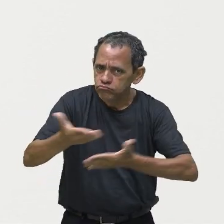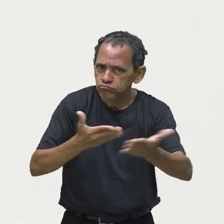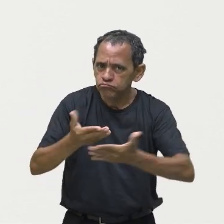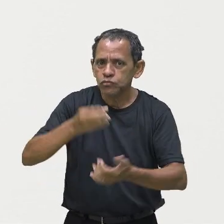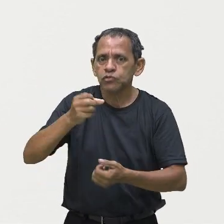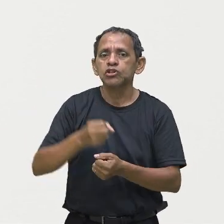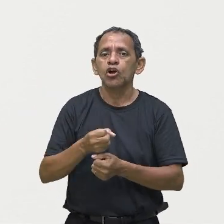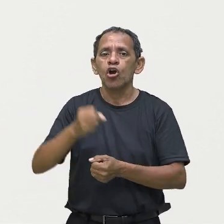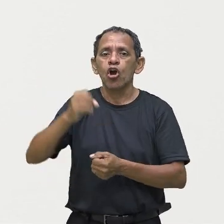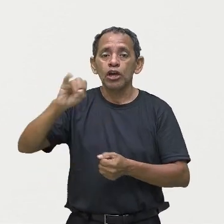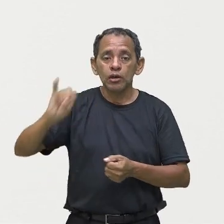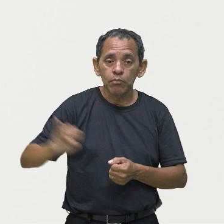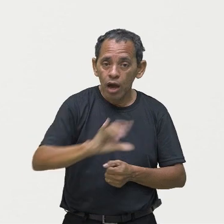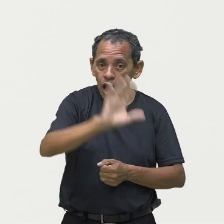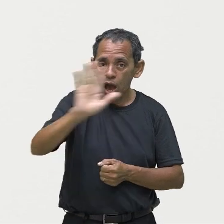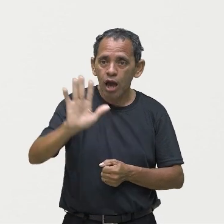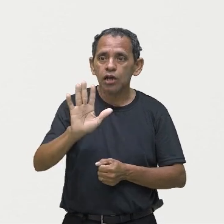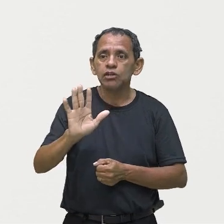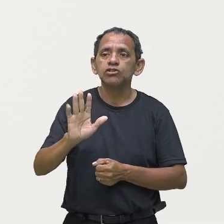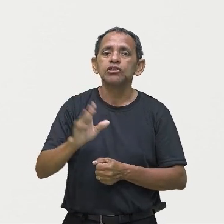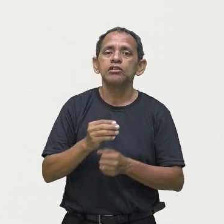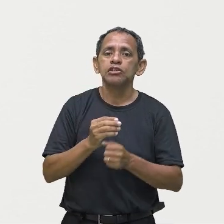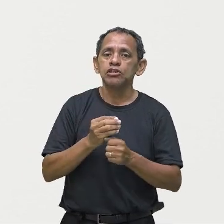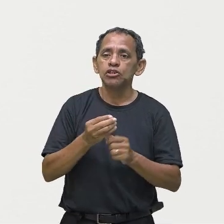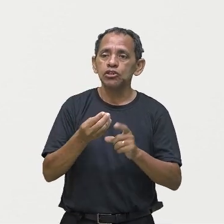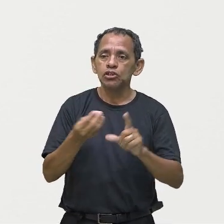aparecer a imagem,